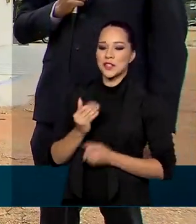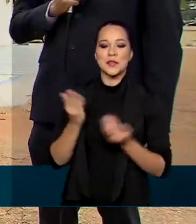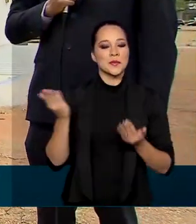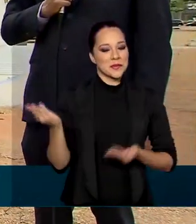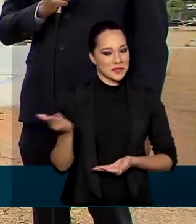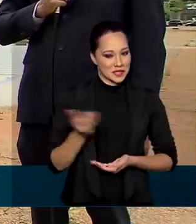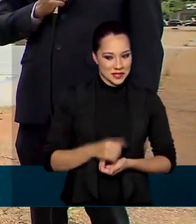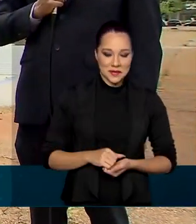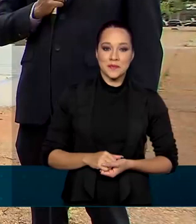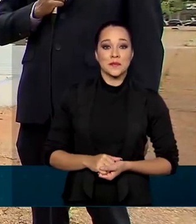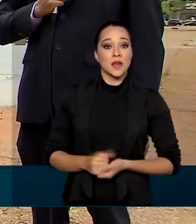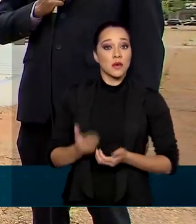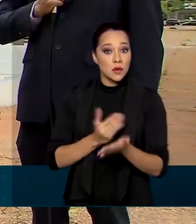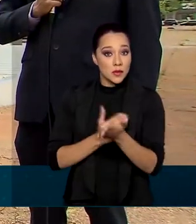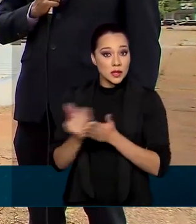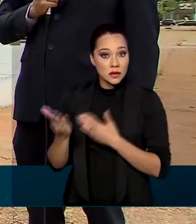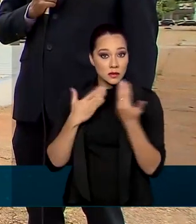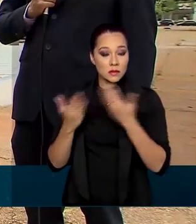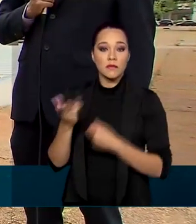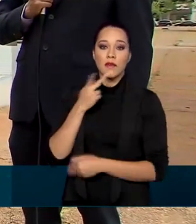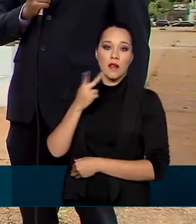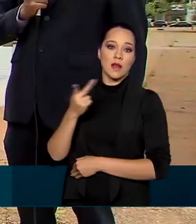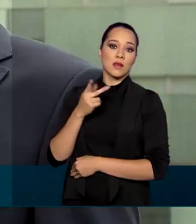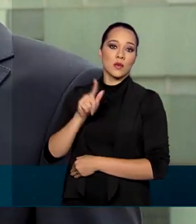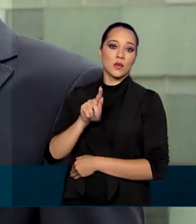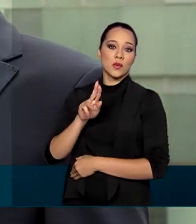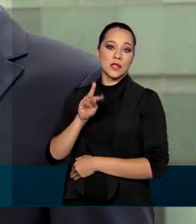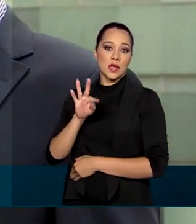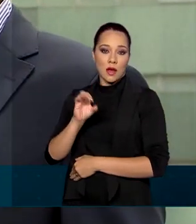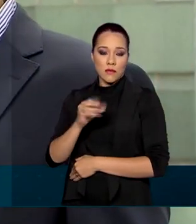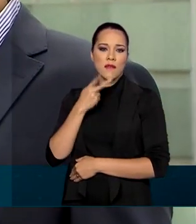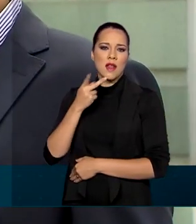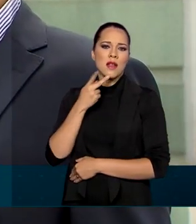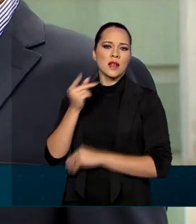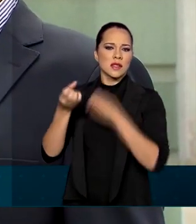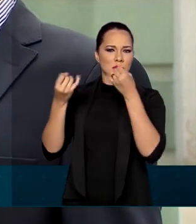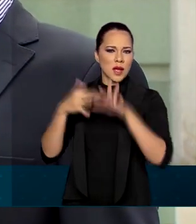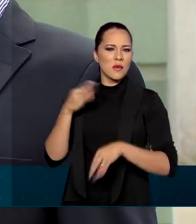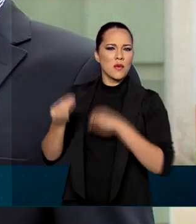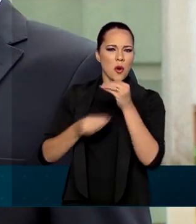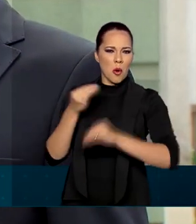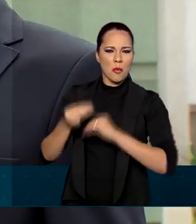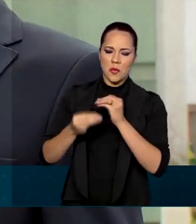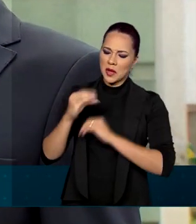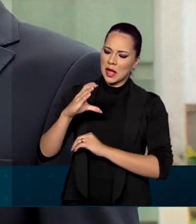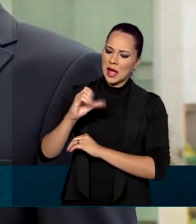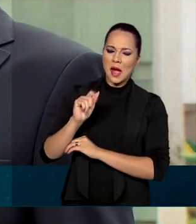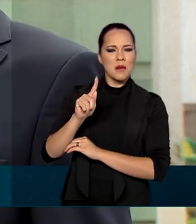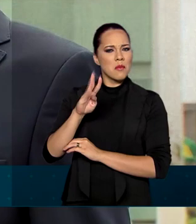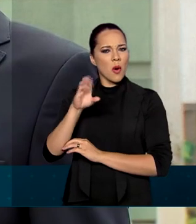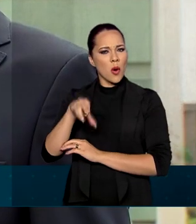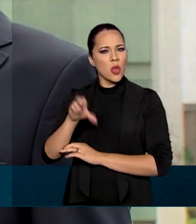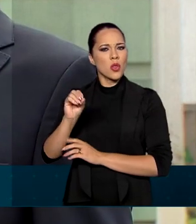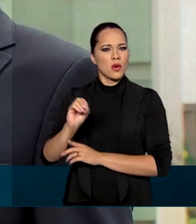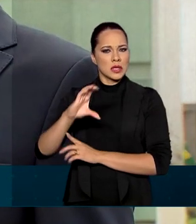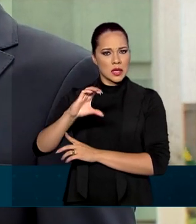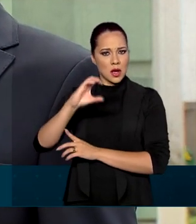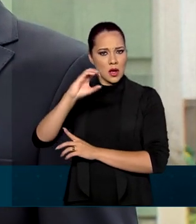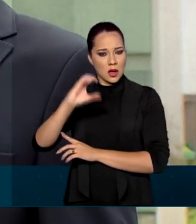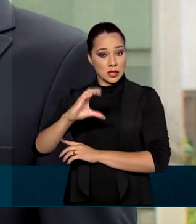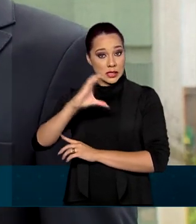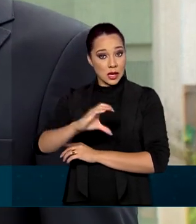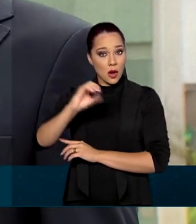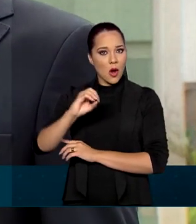vocês. Eu vou começar essa conversa falando com o doutor Gustavo, que eu queria que o senhor explicasse crédito de carbono e isso traz lucro para a empresa. Eu queria que você